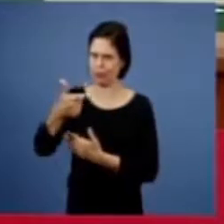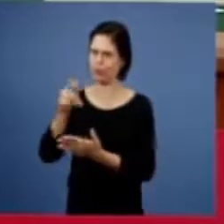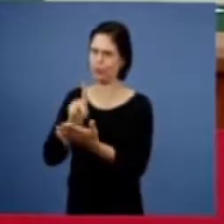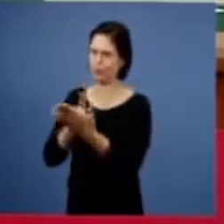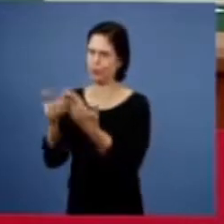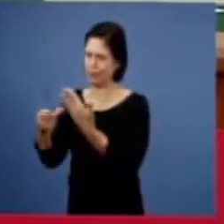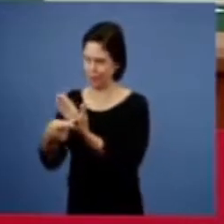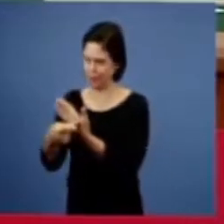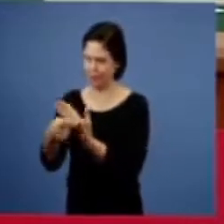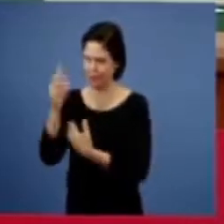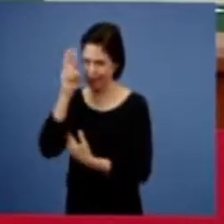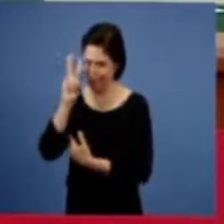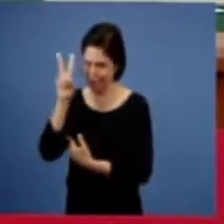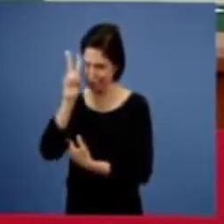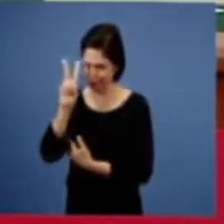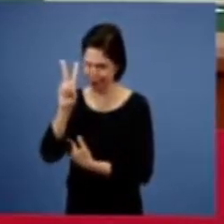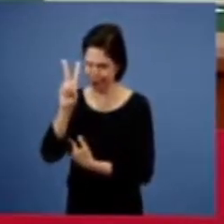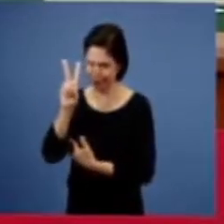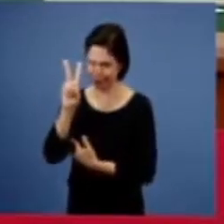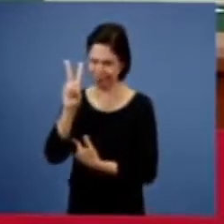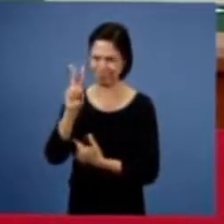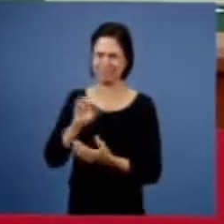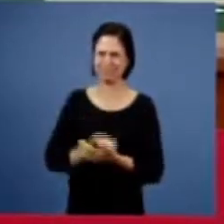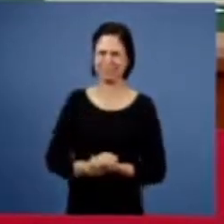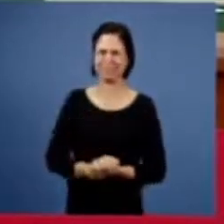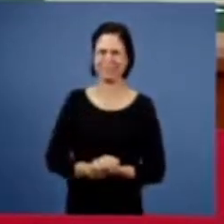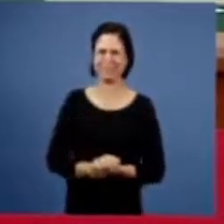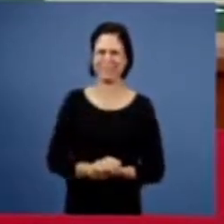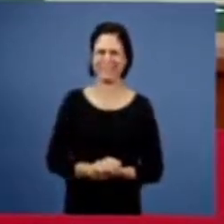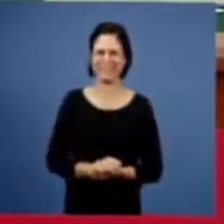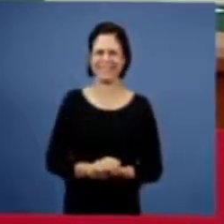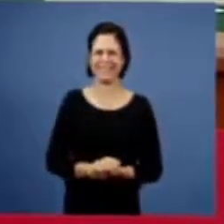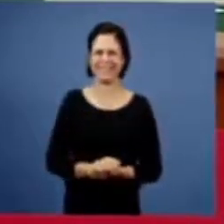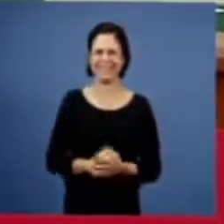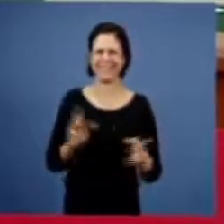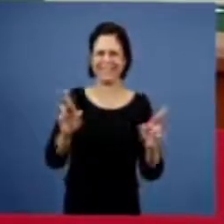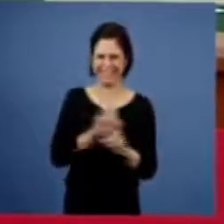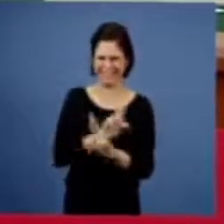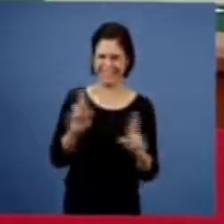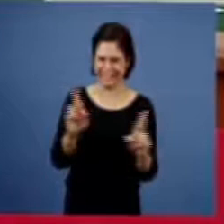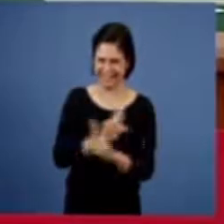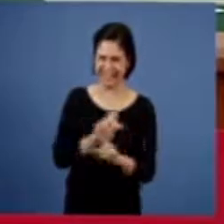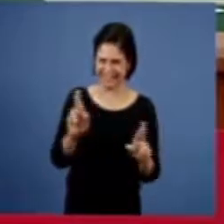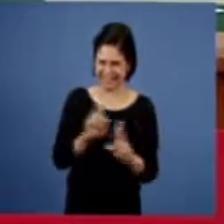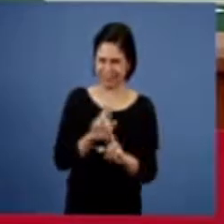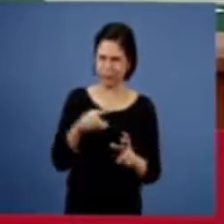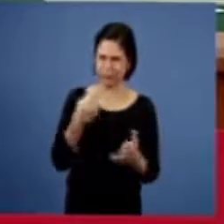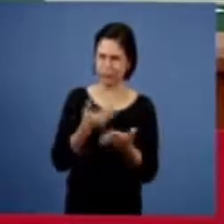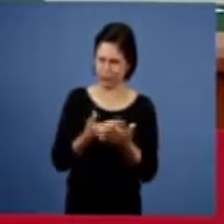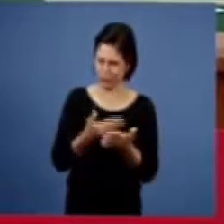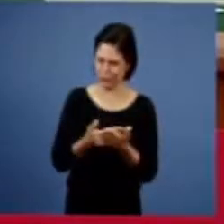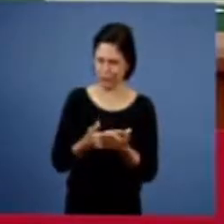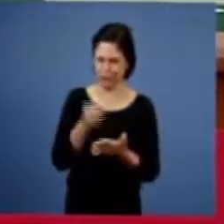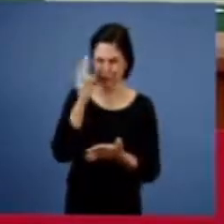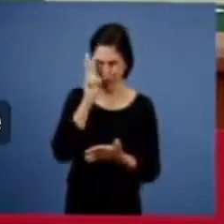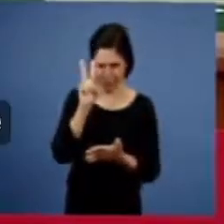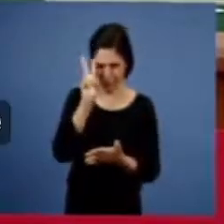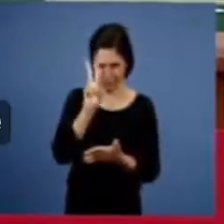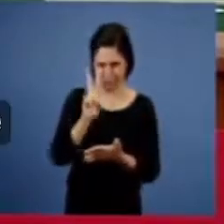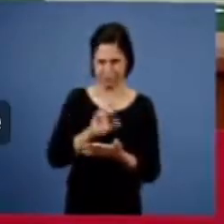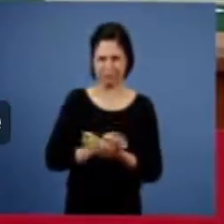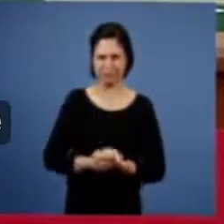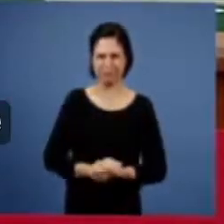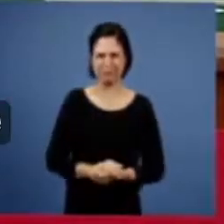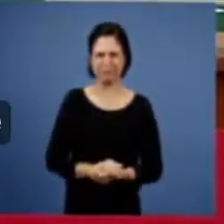13 de Mateus, proferidas pelo Senhor Jesus. E isso relacionado,